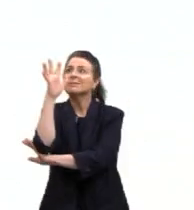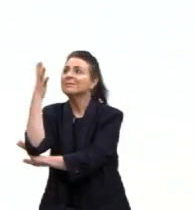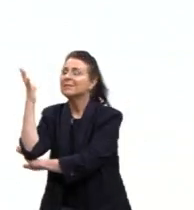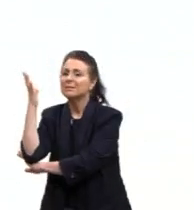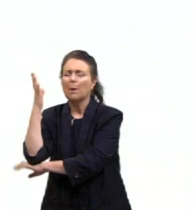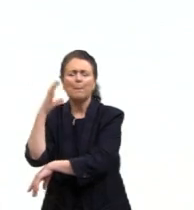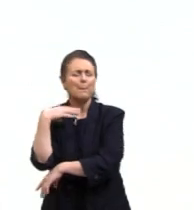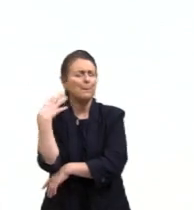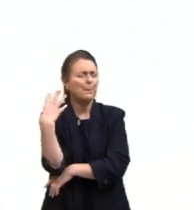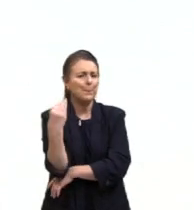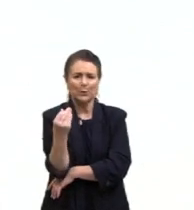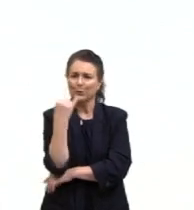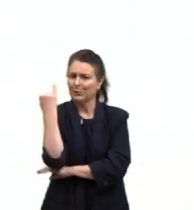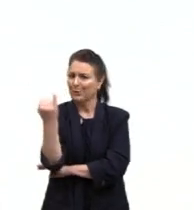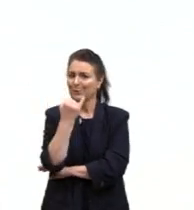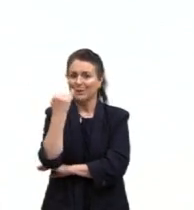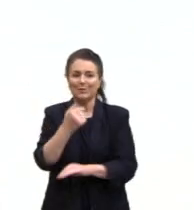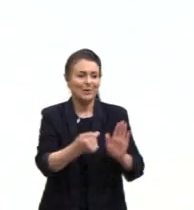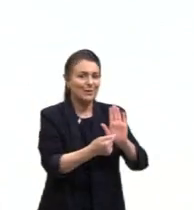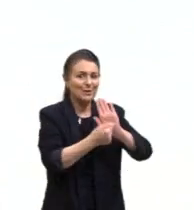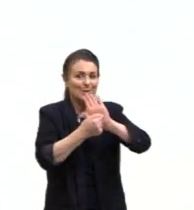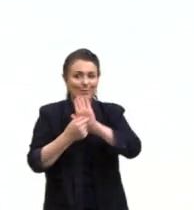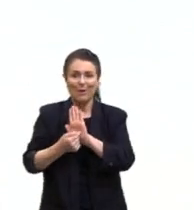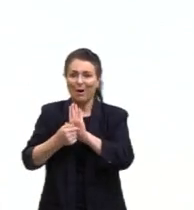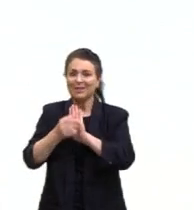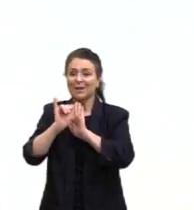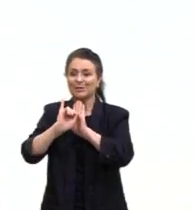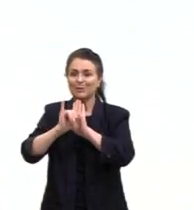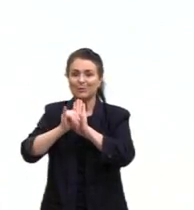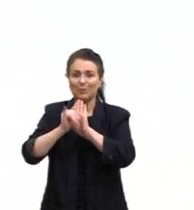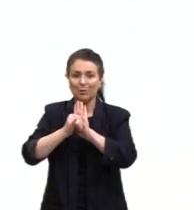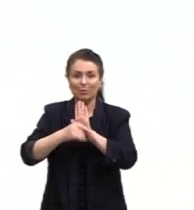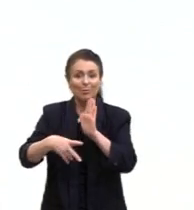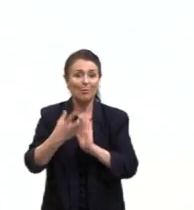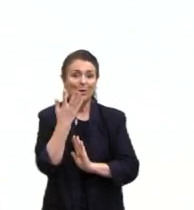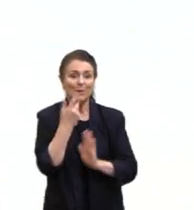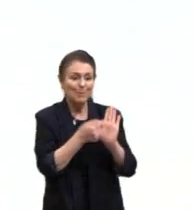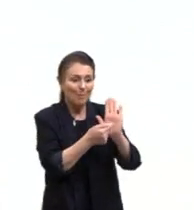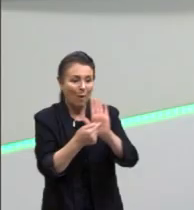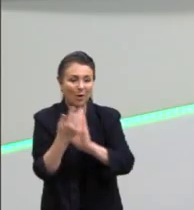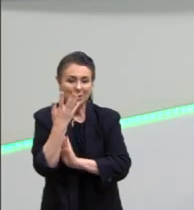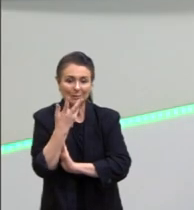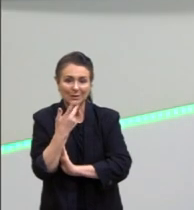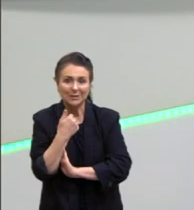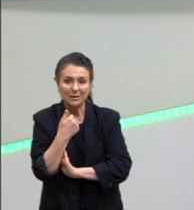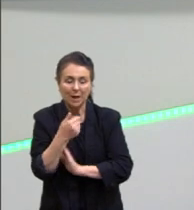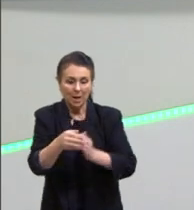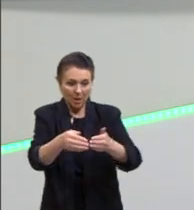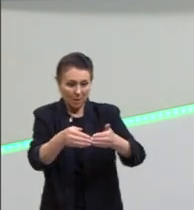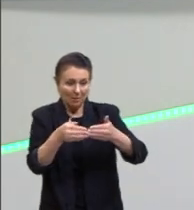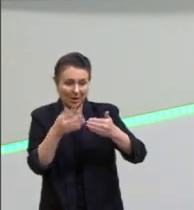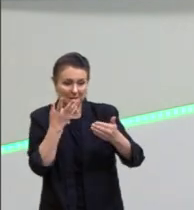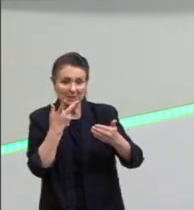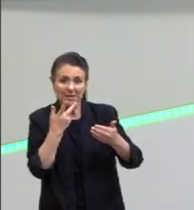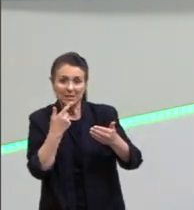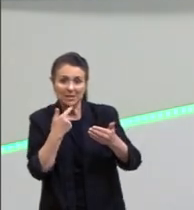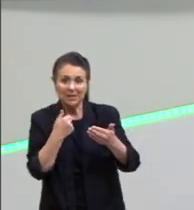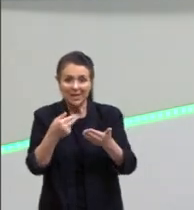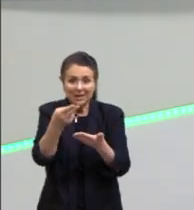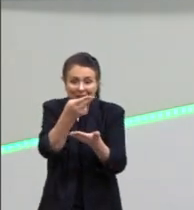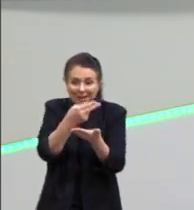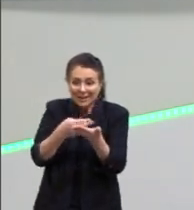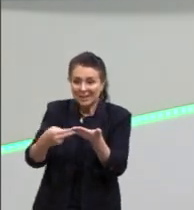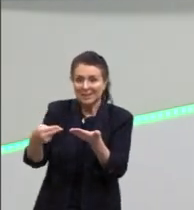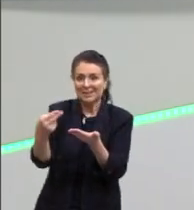importância, e ele traz esses contos para as crianças e pede para que elas retratem esses contos através dos